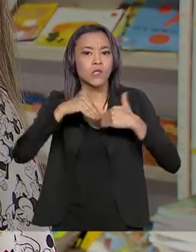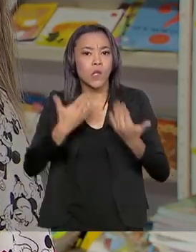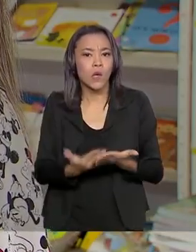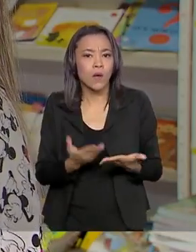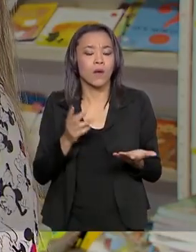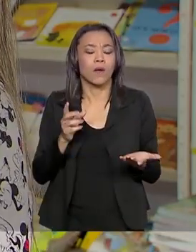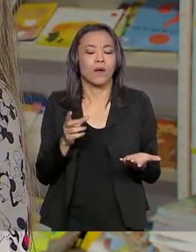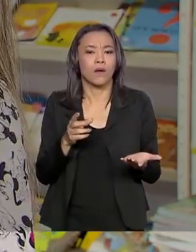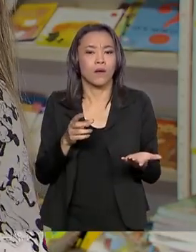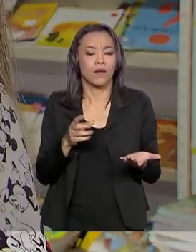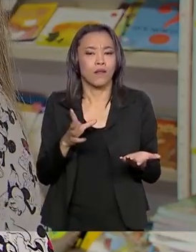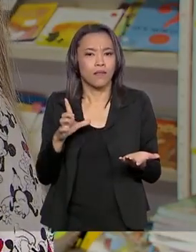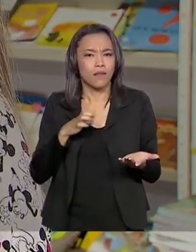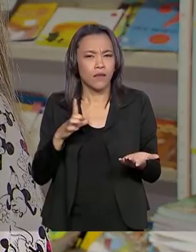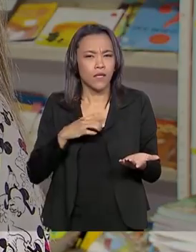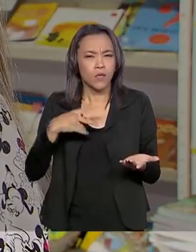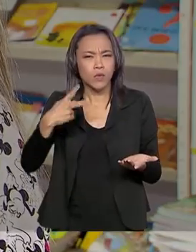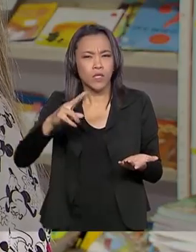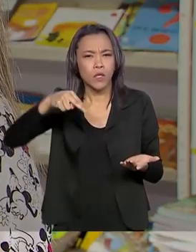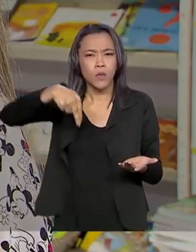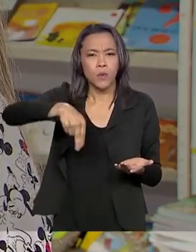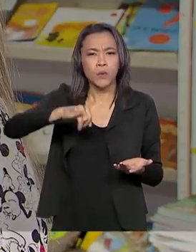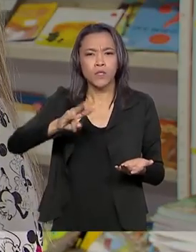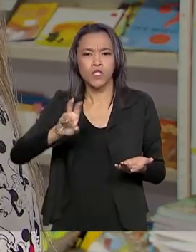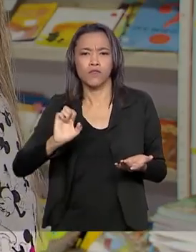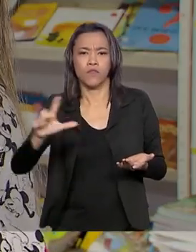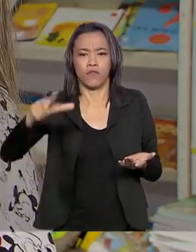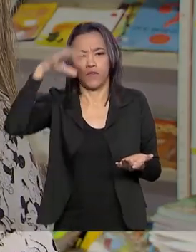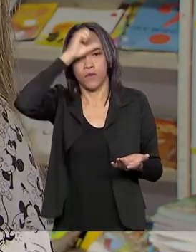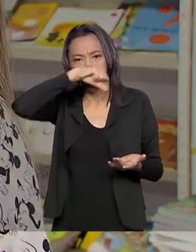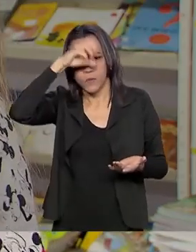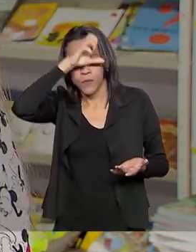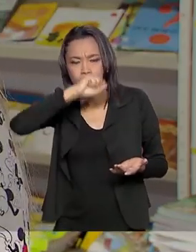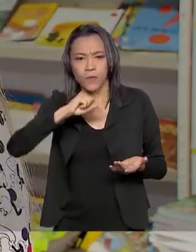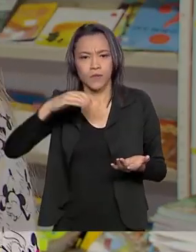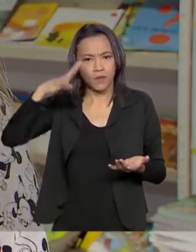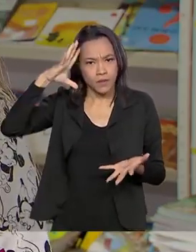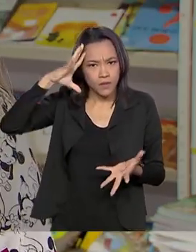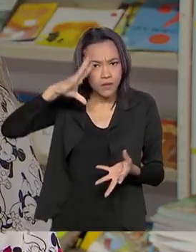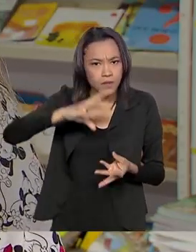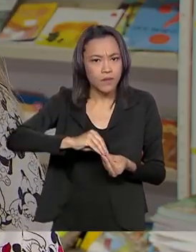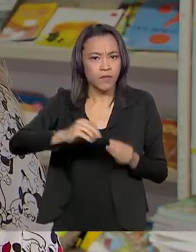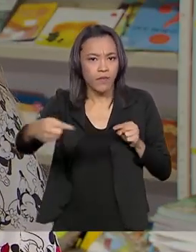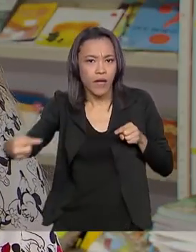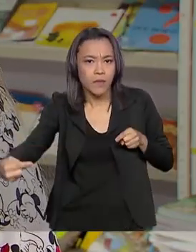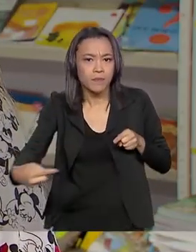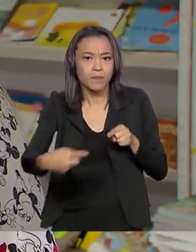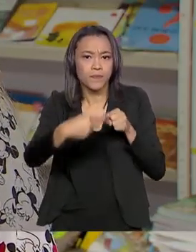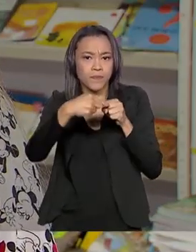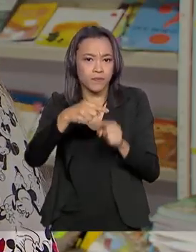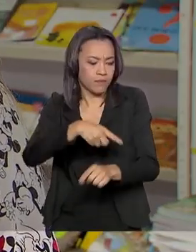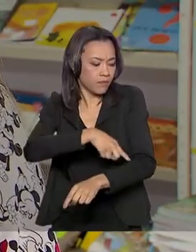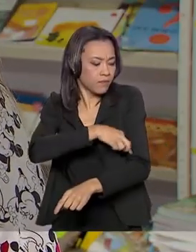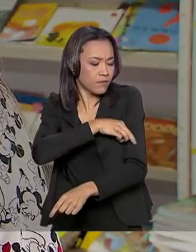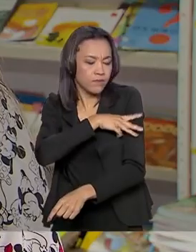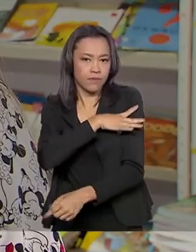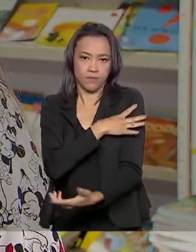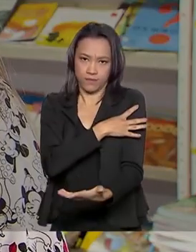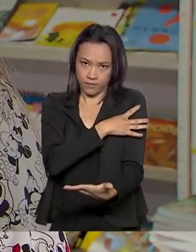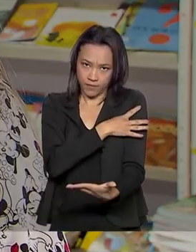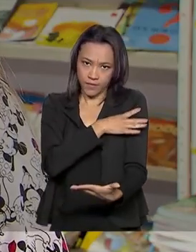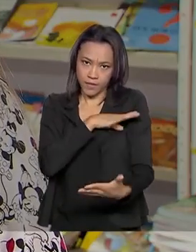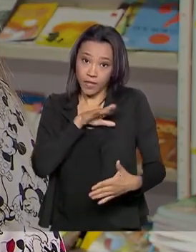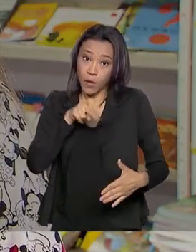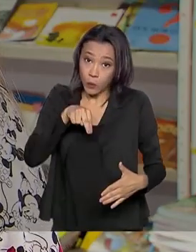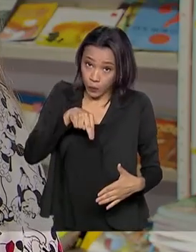leitura, sua compreensão leitora, aquém da série que está matriculada. Então, é